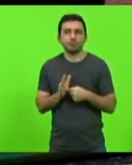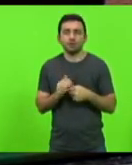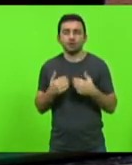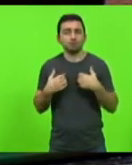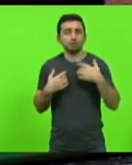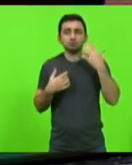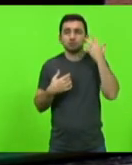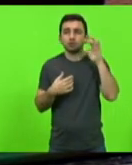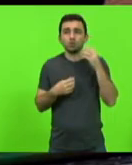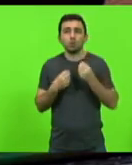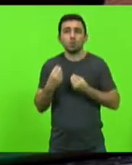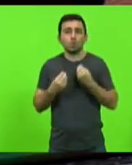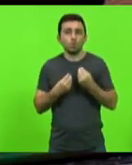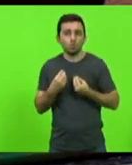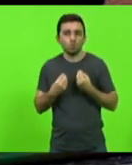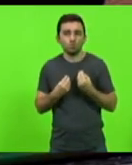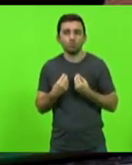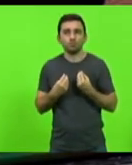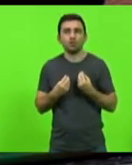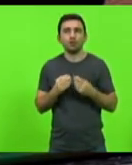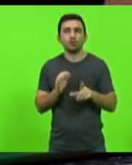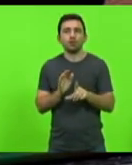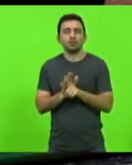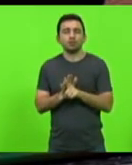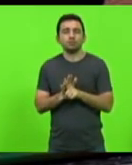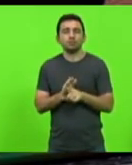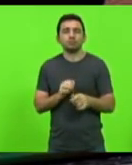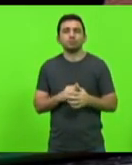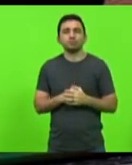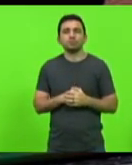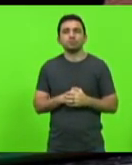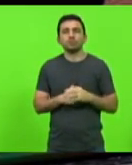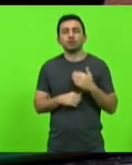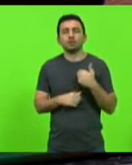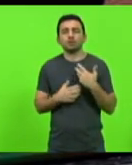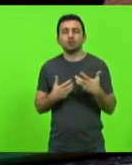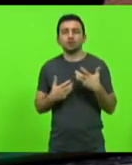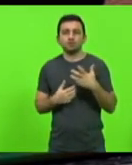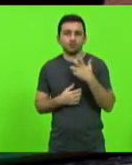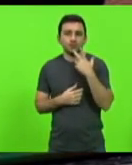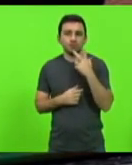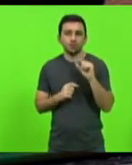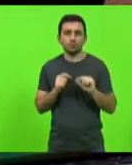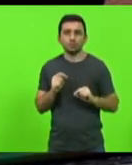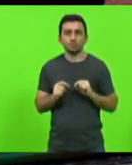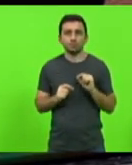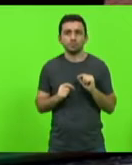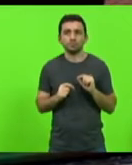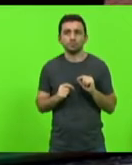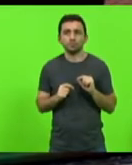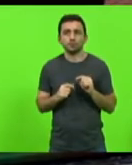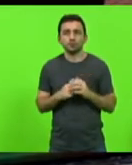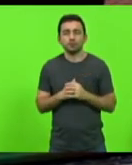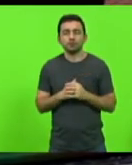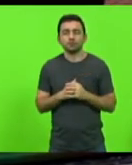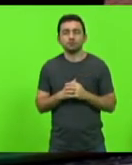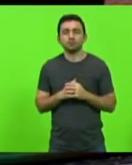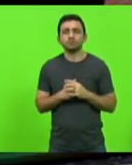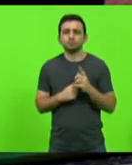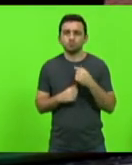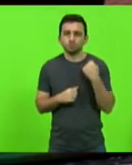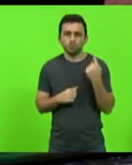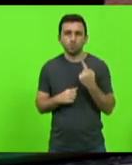se encontra a situação dessa legislação. Mas o que eu quero colocar para o senhor, nós que estamos